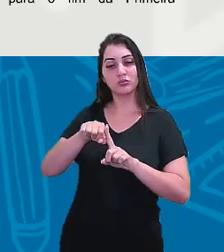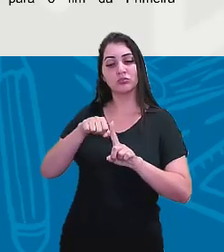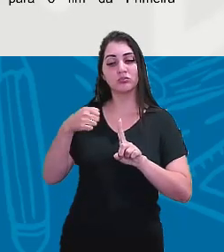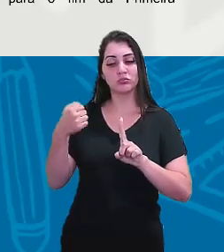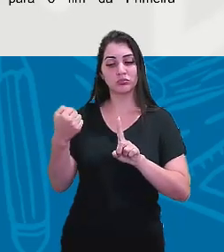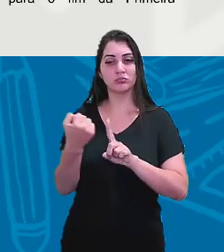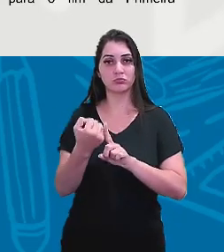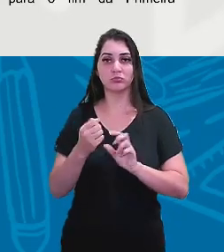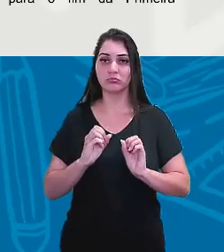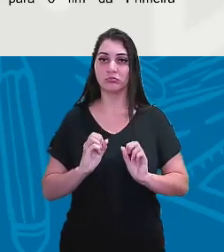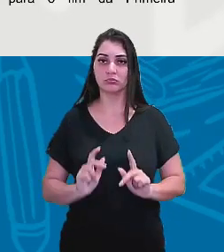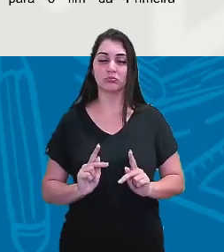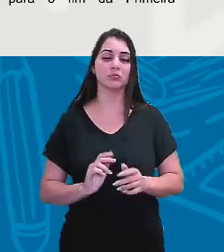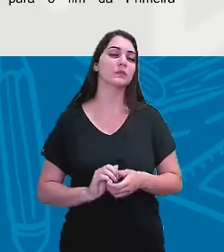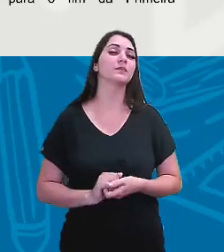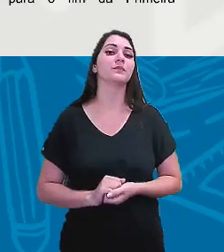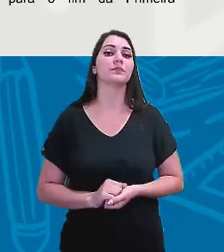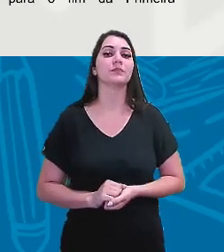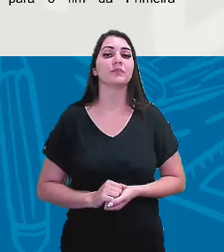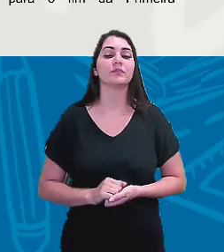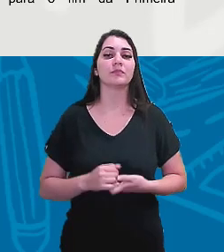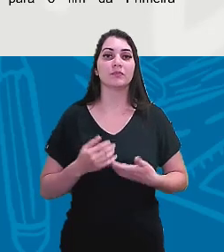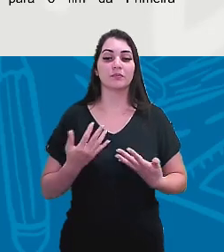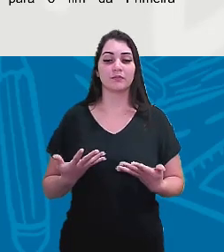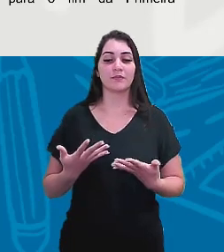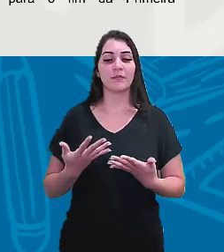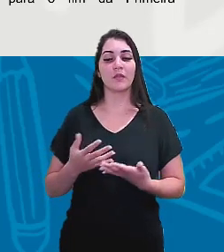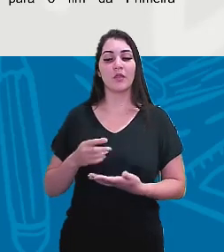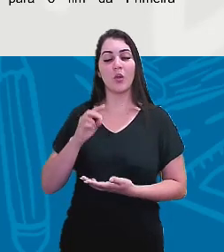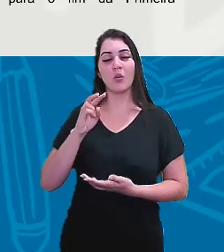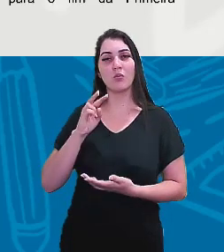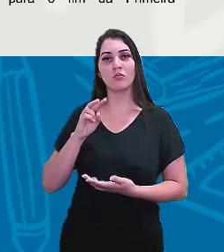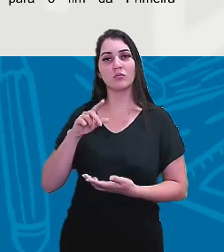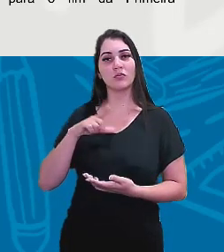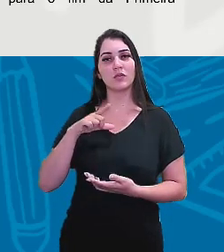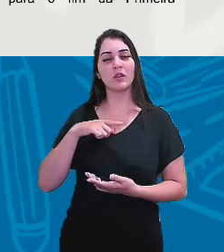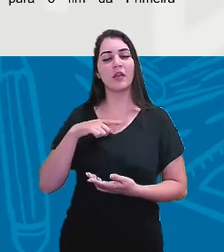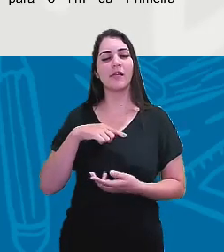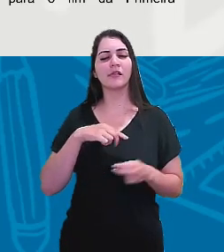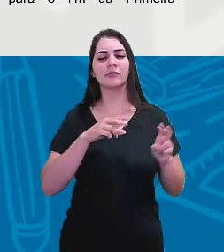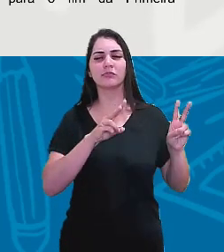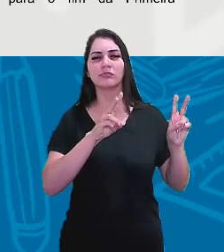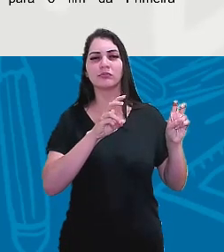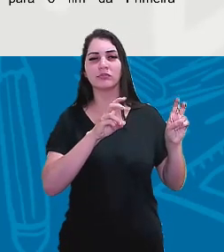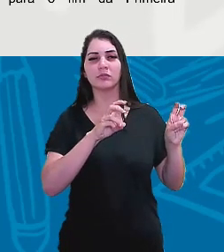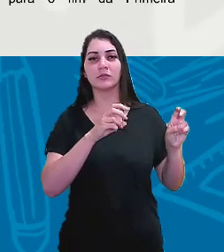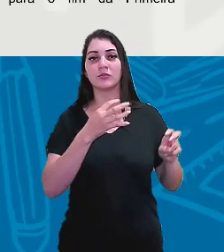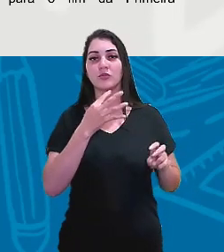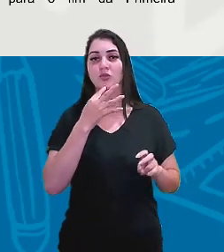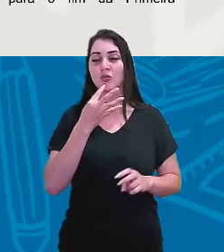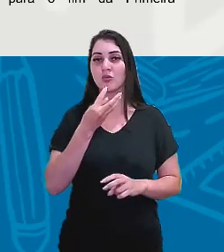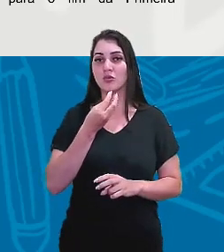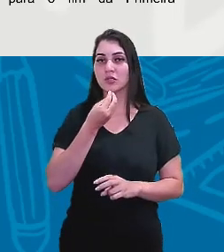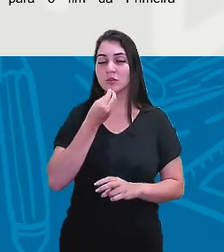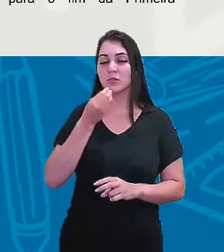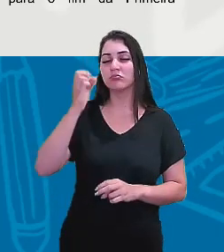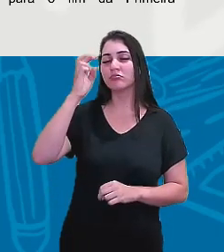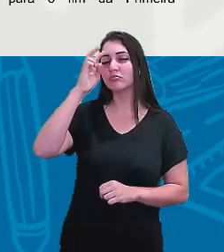social. Vamos lá? Então, vejam só. Esse eixo de conhecimento sobre